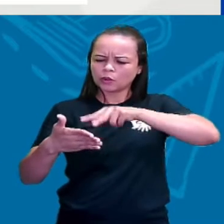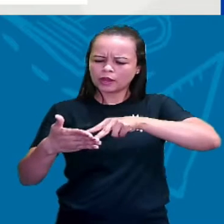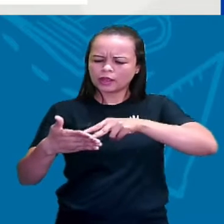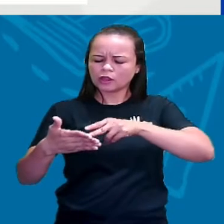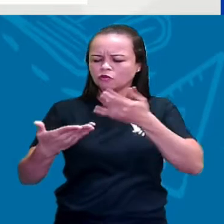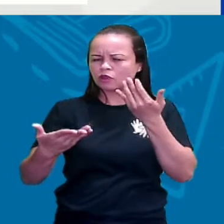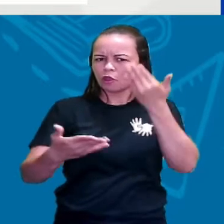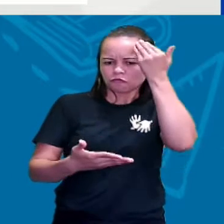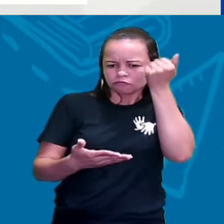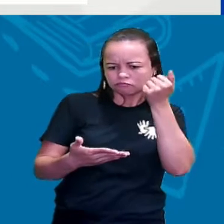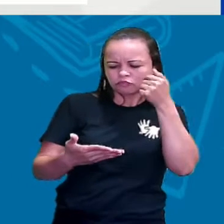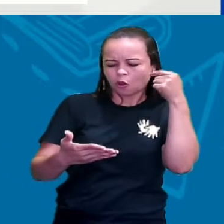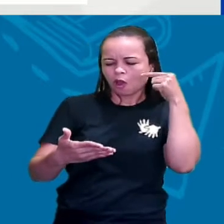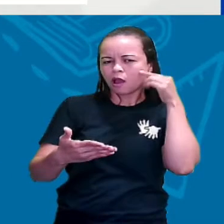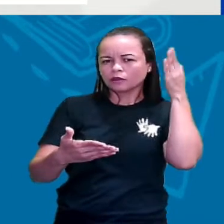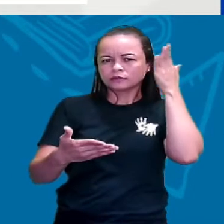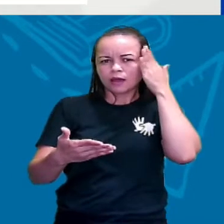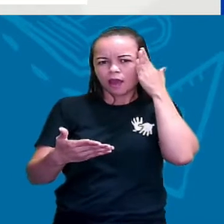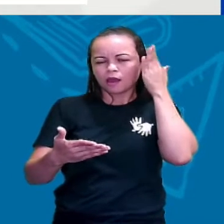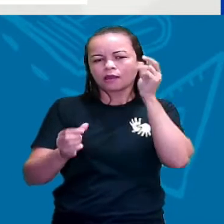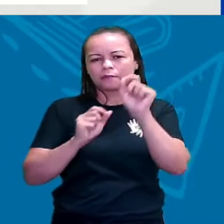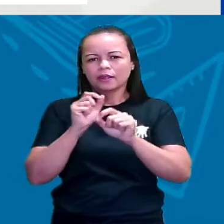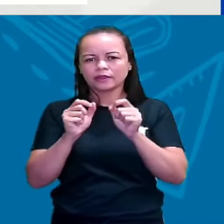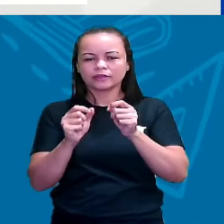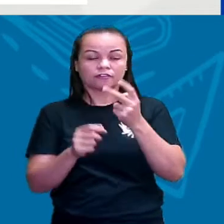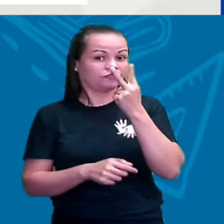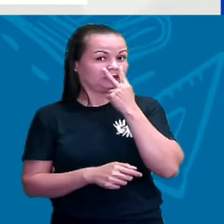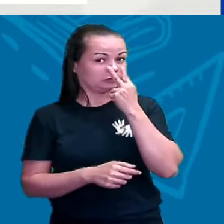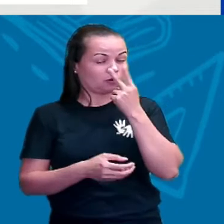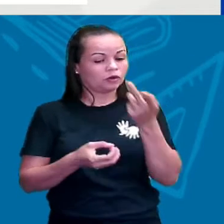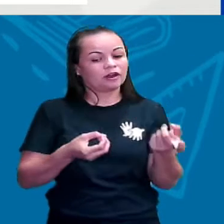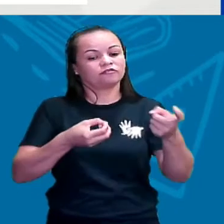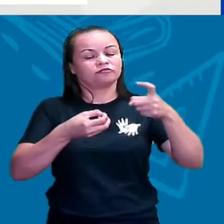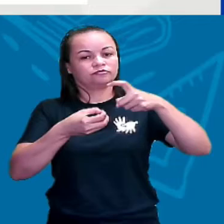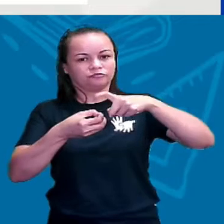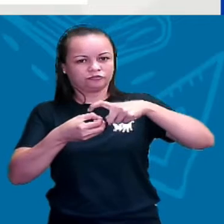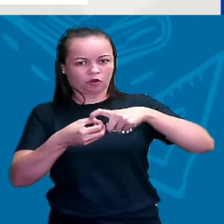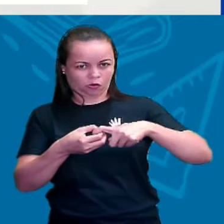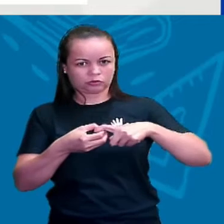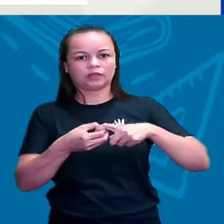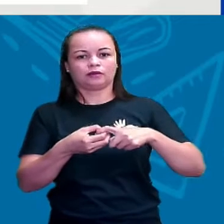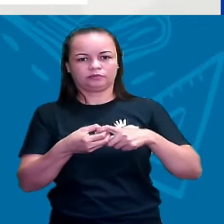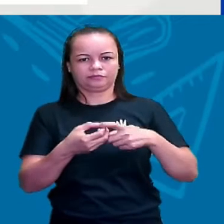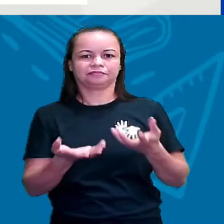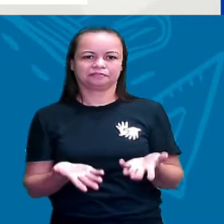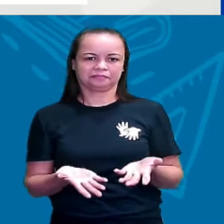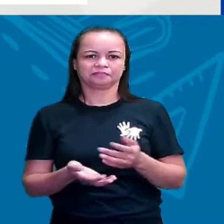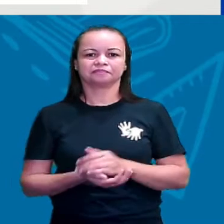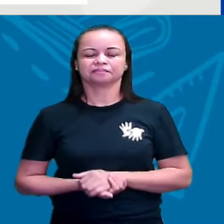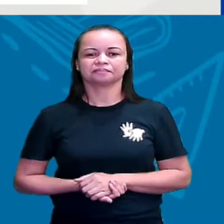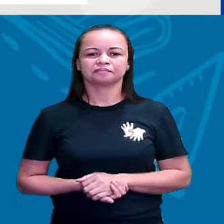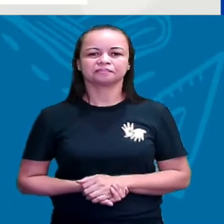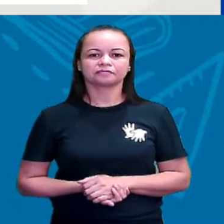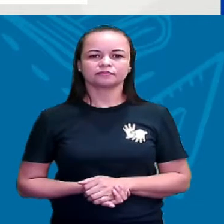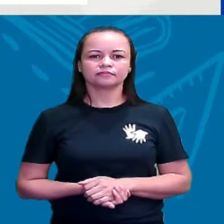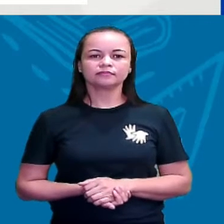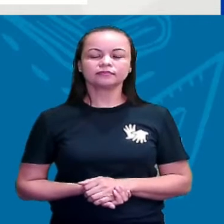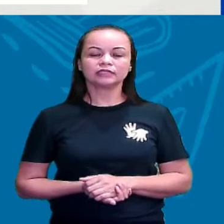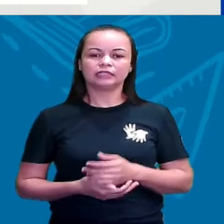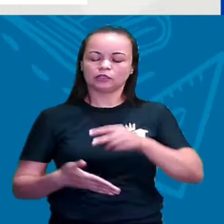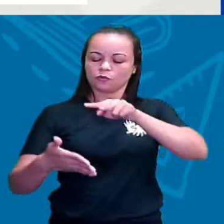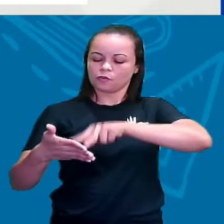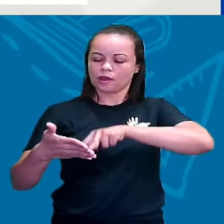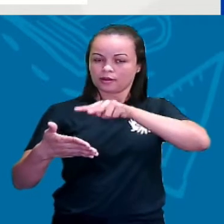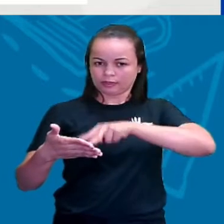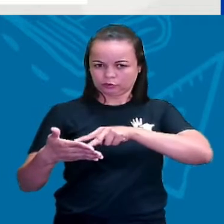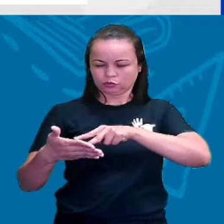e vou saber que em Vitória de Santo Antão as aulas presenciais já voltaram. Então, eu fiz aí uma leitura para